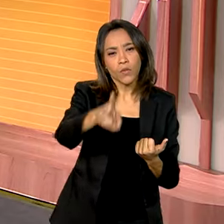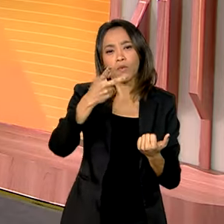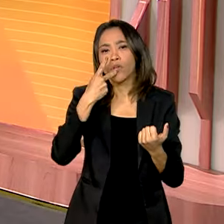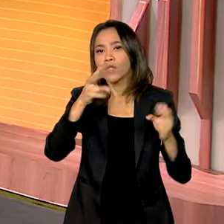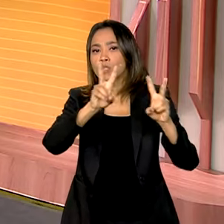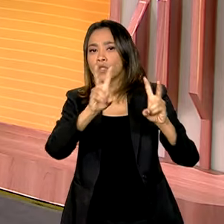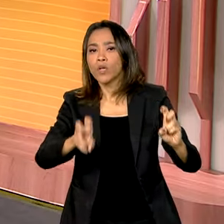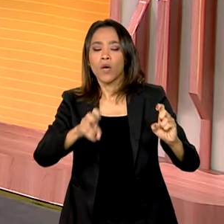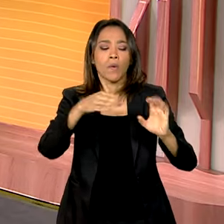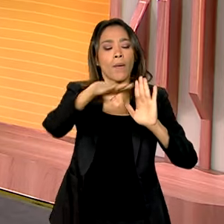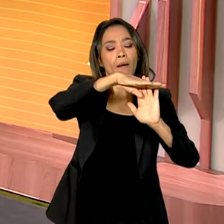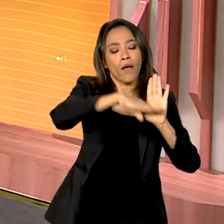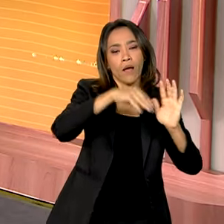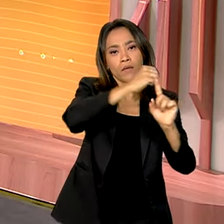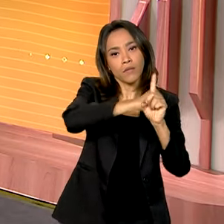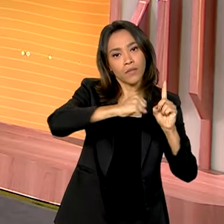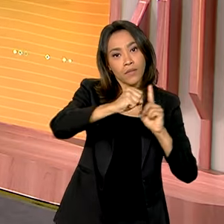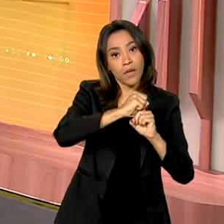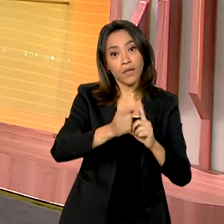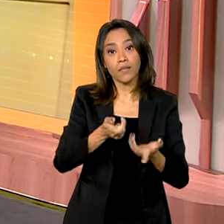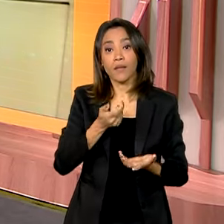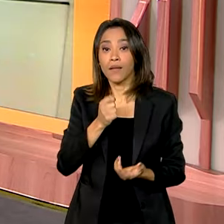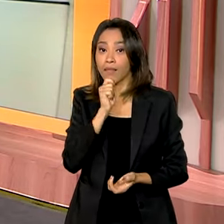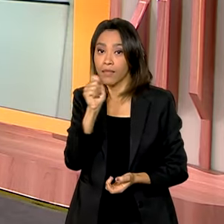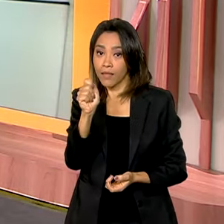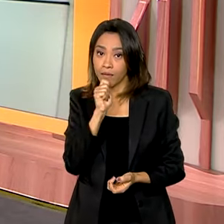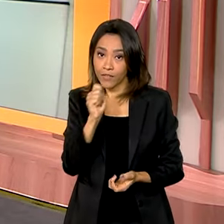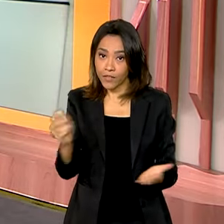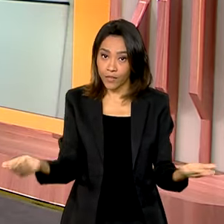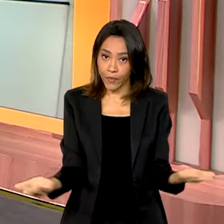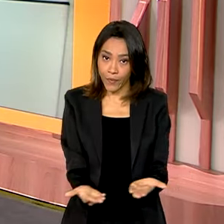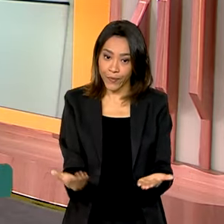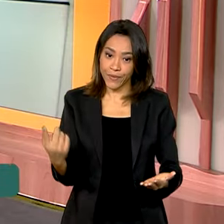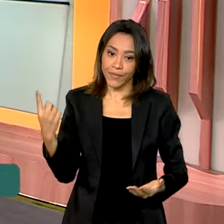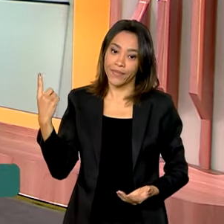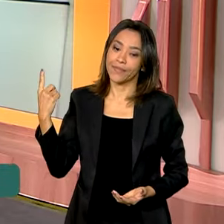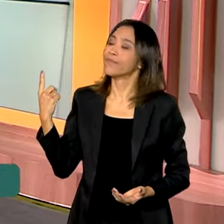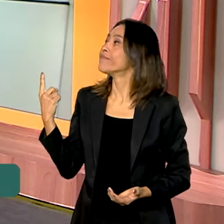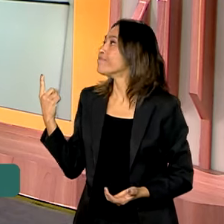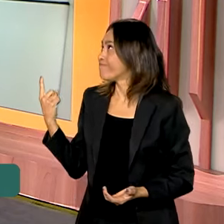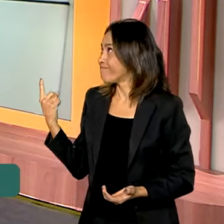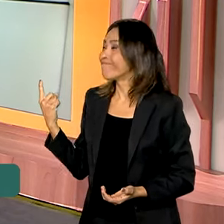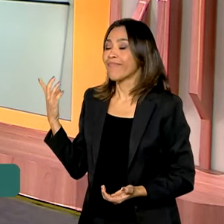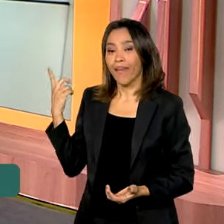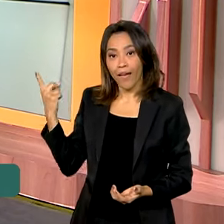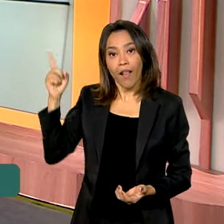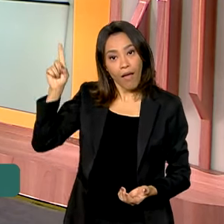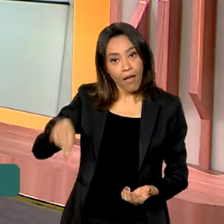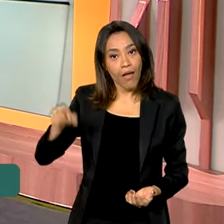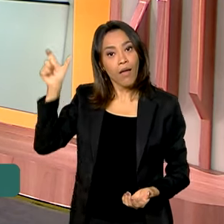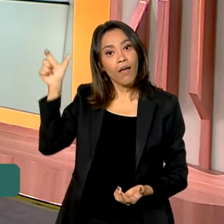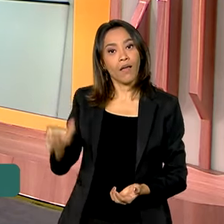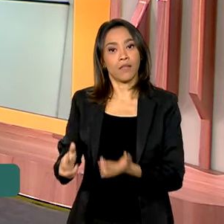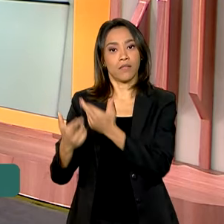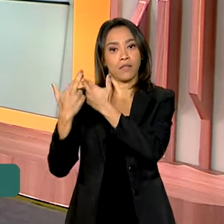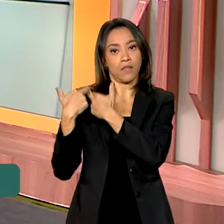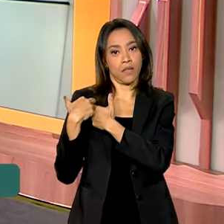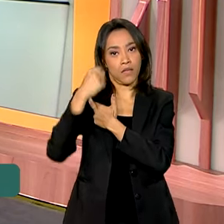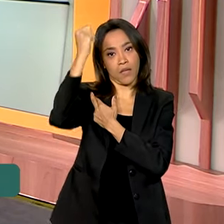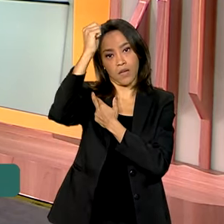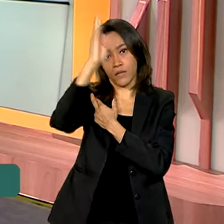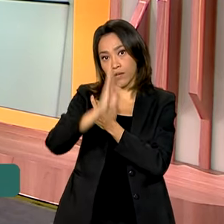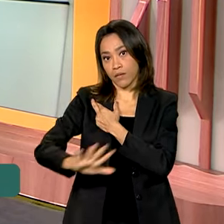sociais na nossa entrevista de hoje. Quem conversa com a gente é Eliane Aquino, ela que é secretária nacional de